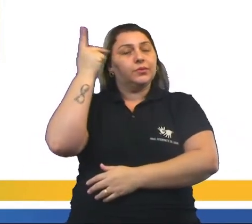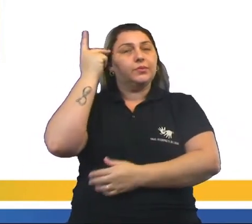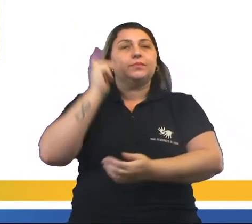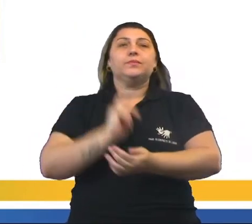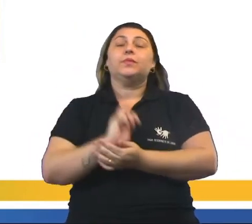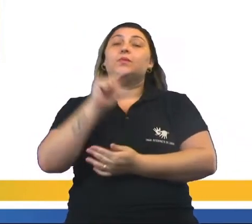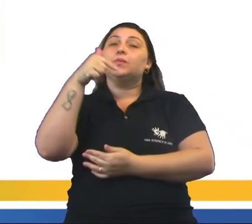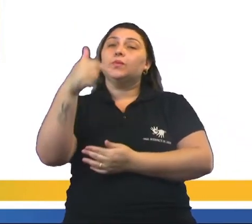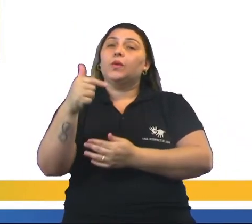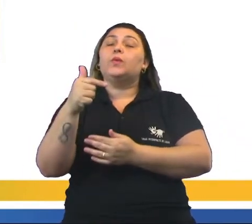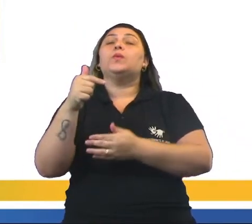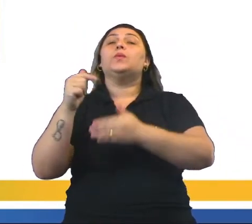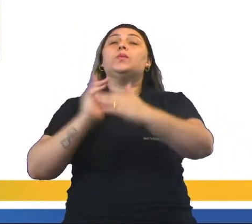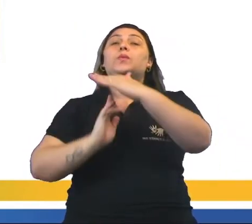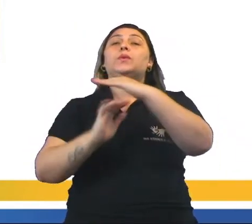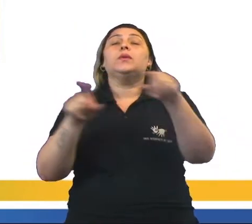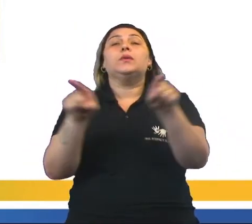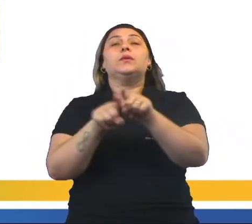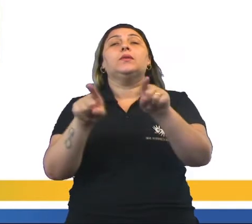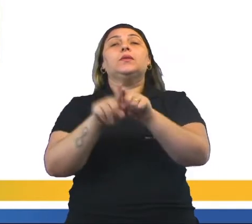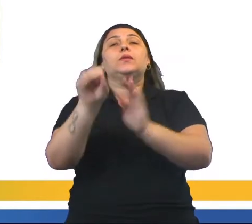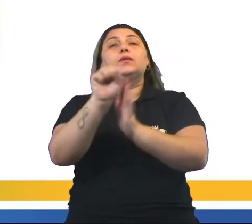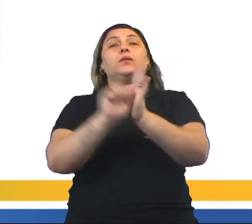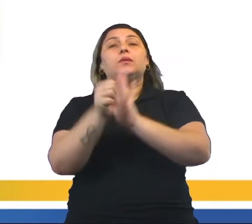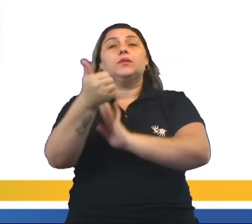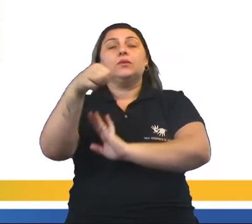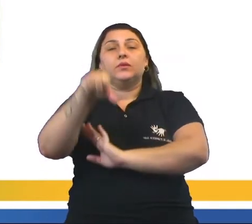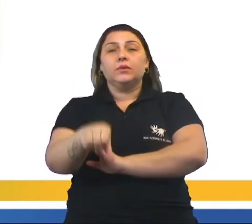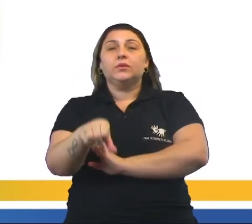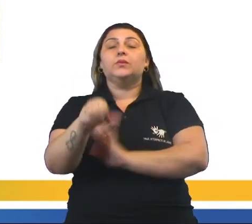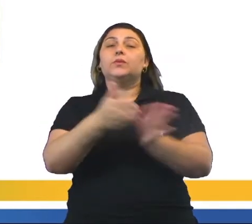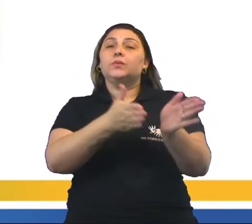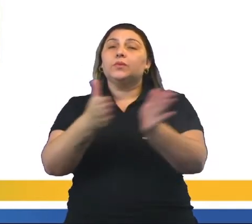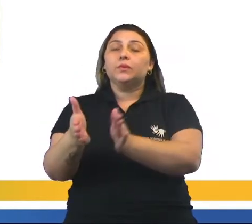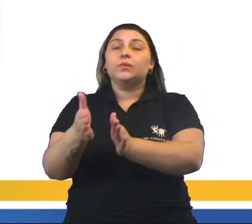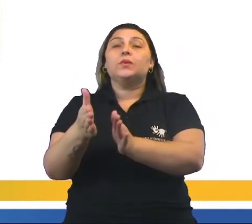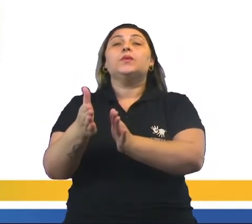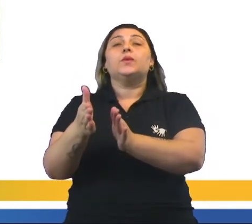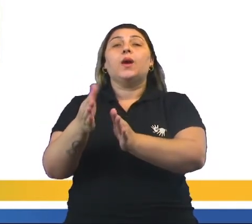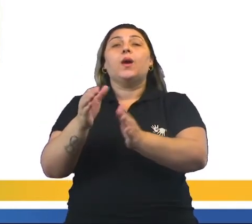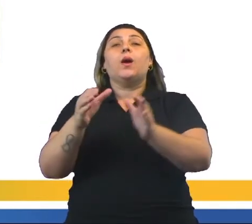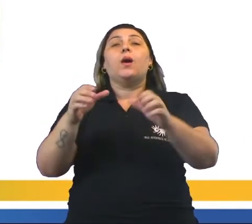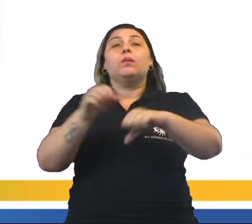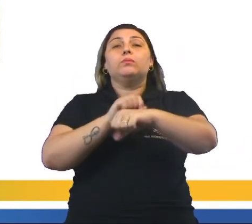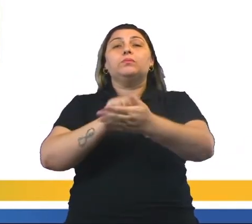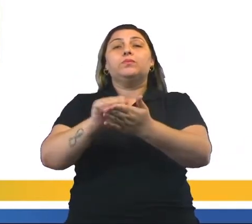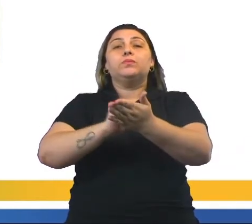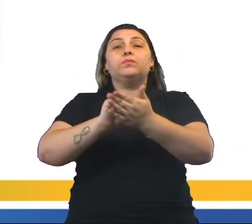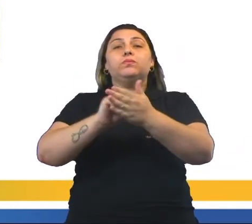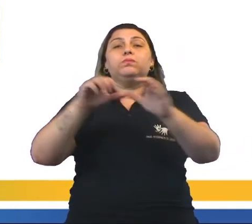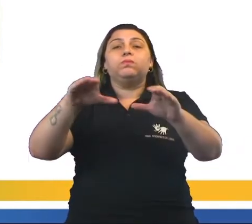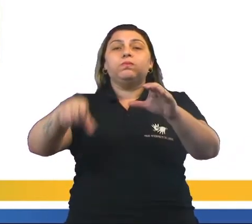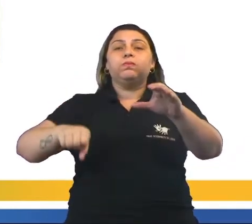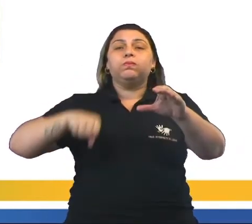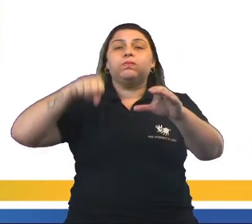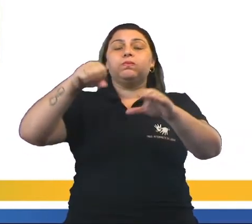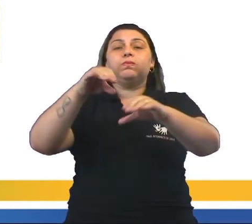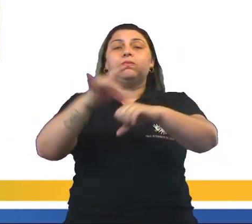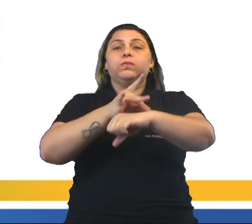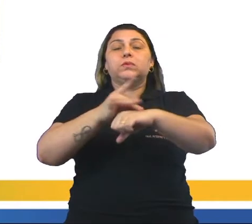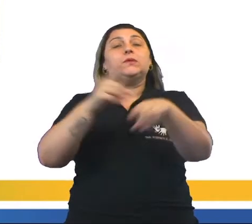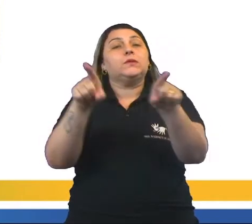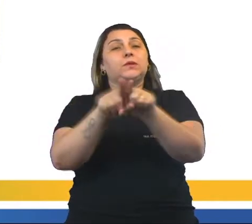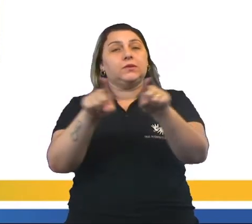Outro fluxo migratório ocorreu no século XIX, durante o ciclo da borracha. já havia comentado com vocês que ele vai